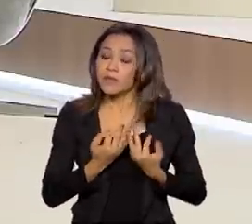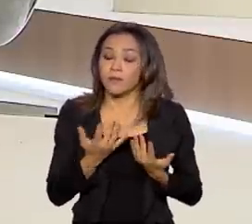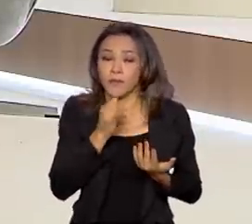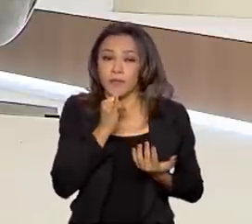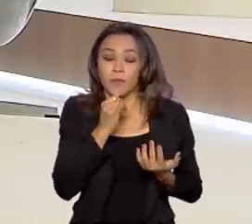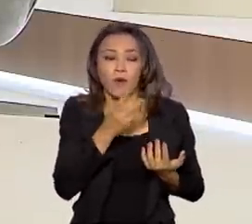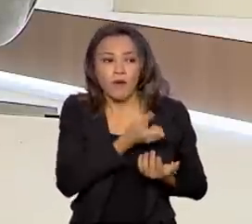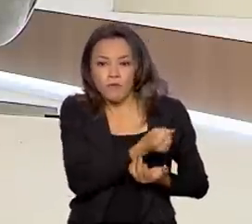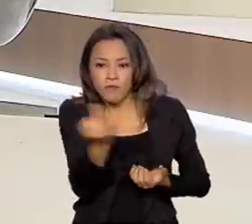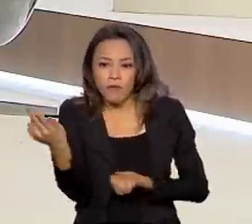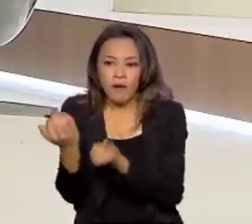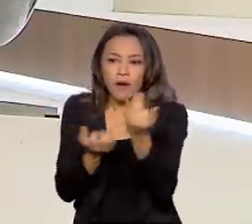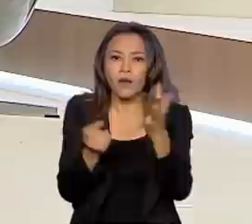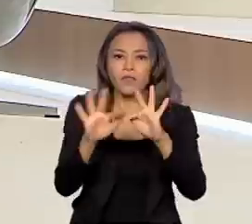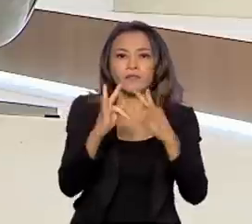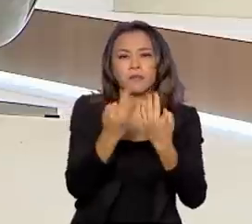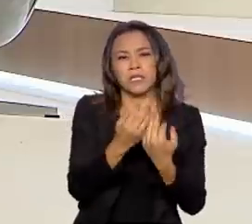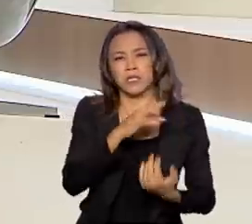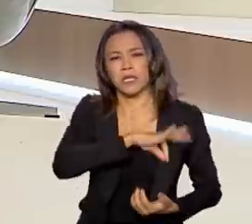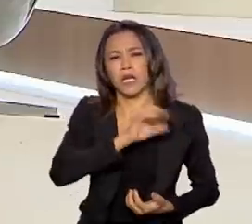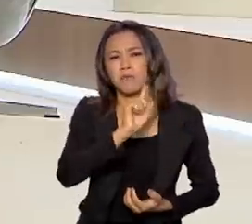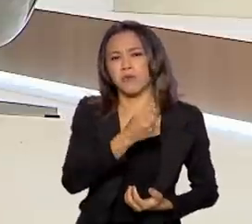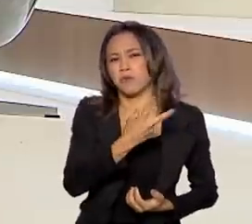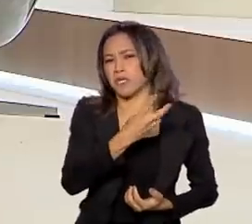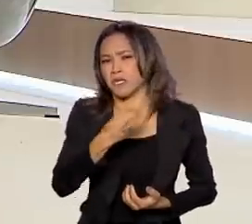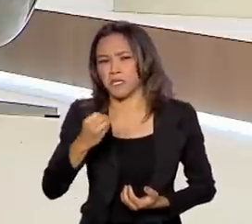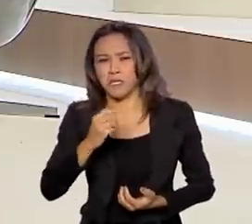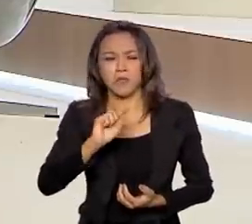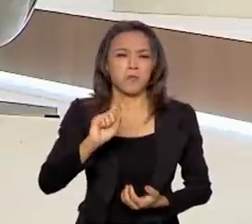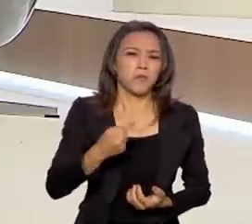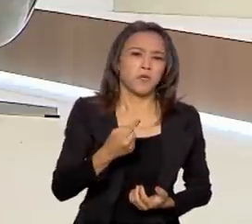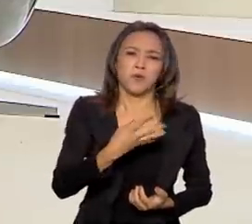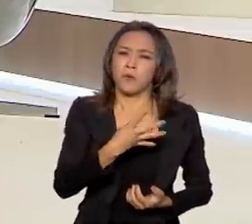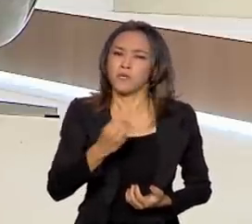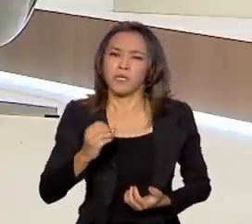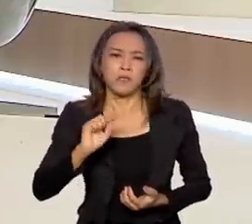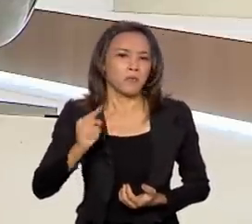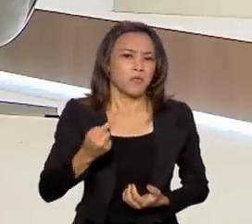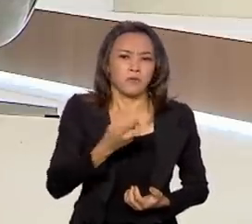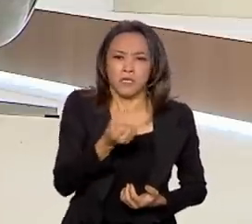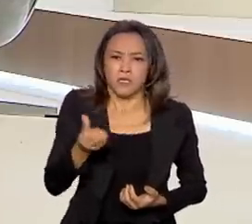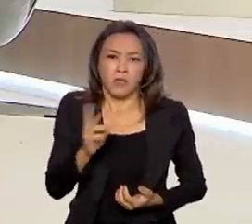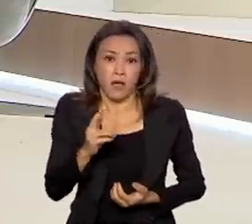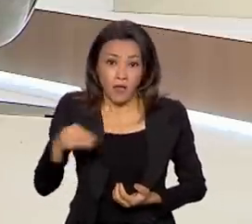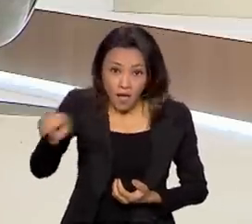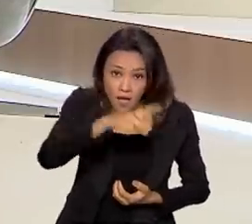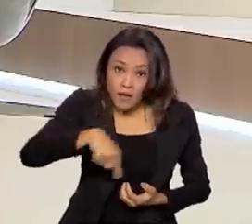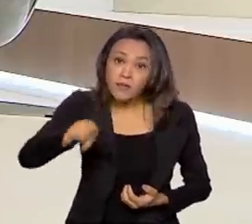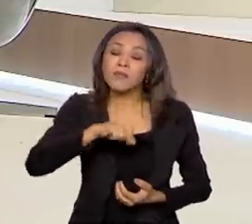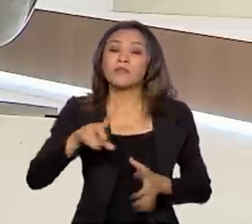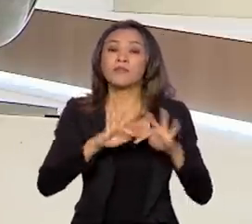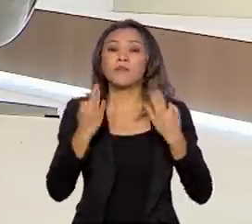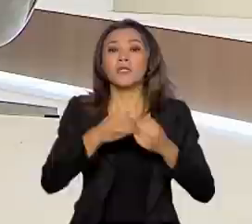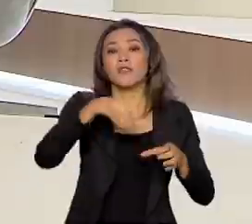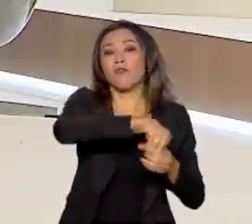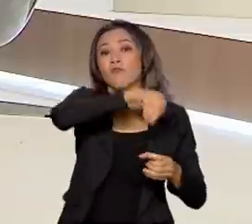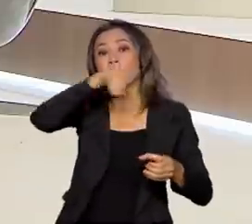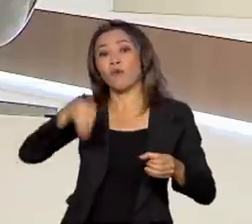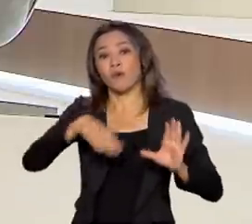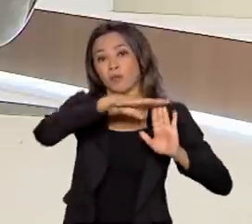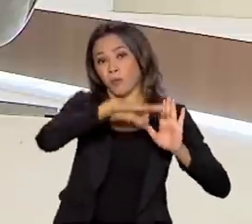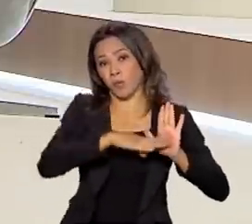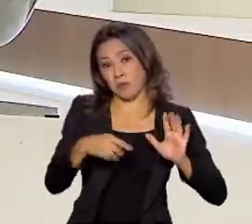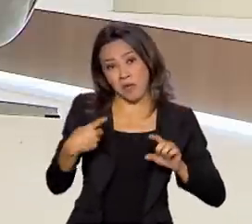que têm renda ao redor de R.300, R 1.400,$ 1.500, R 1.600, estavam fora do programa, não porque não